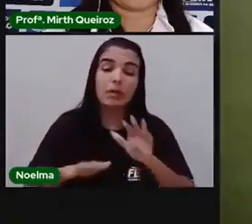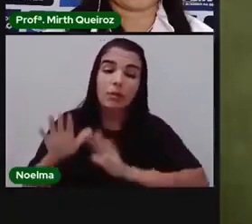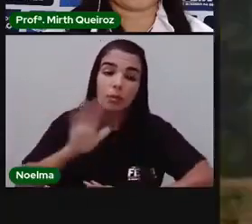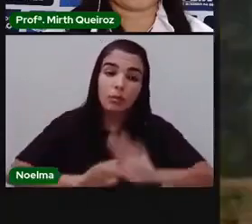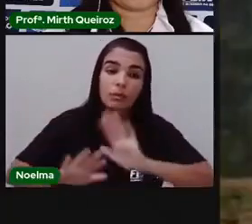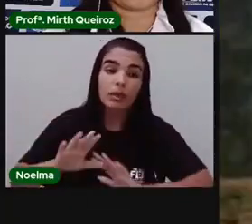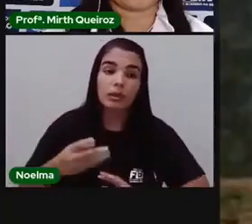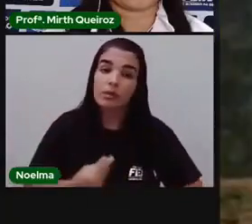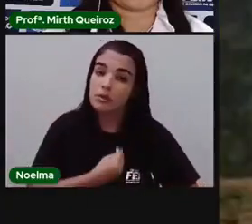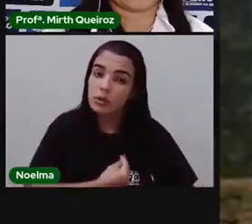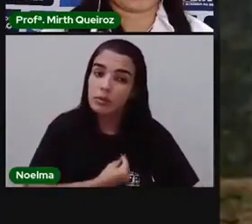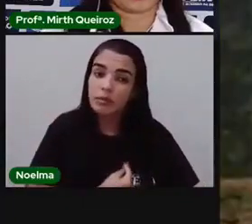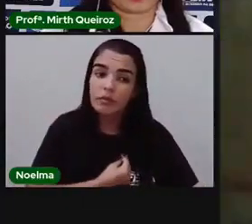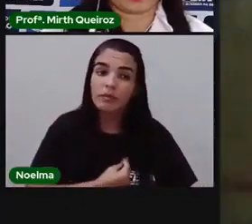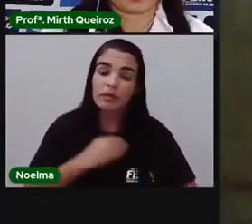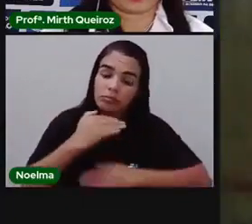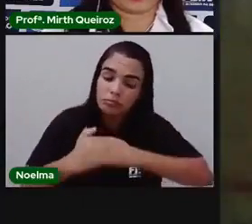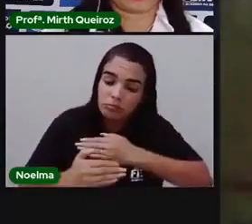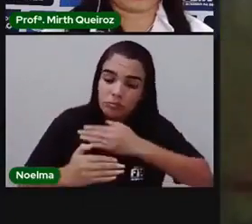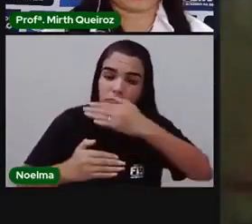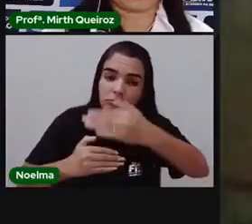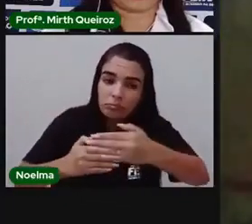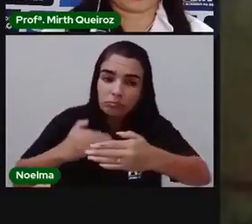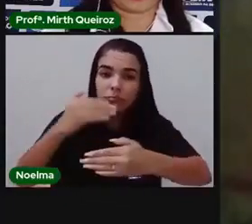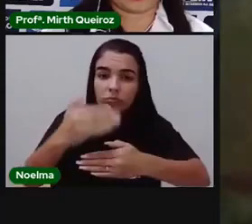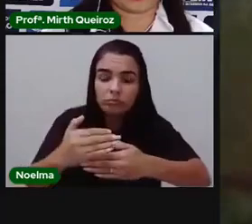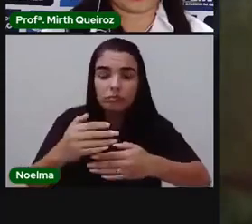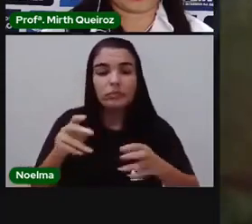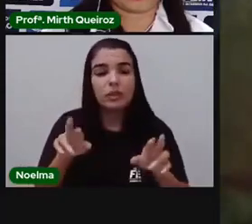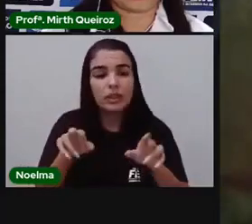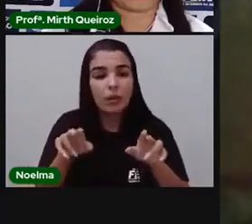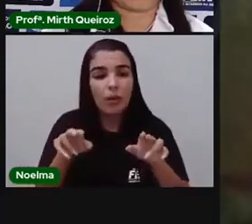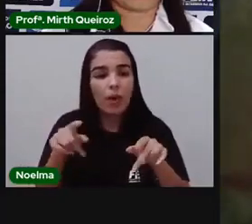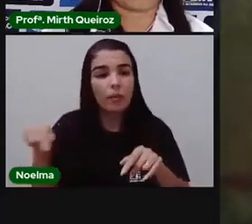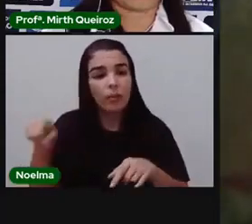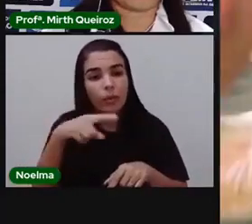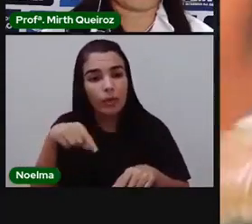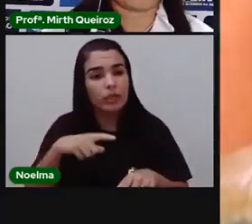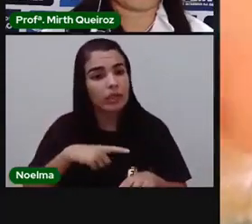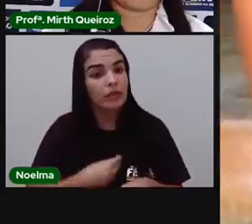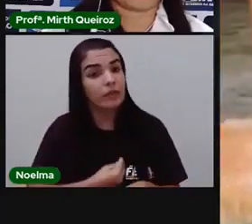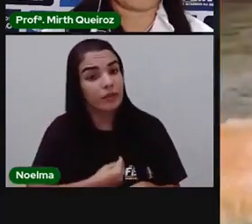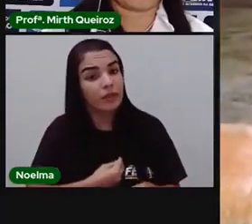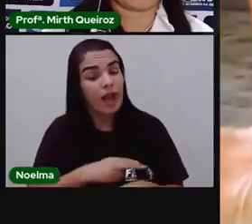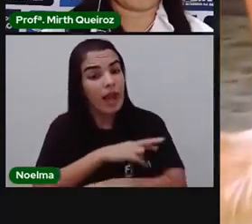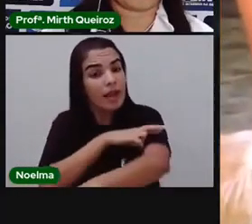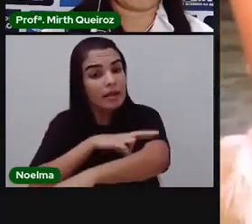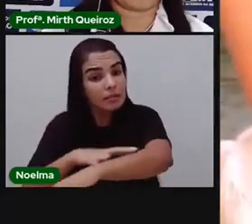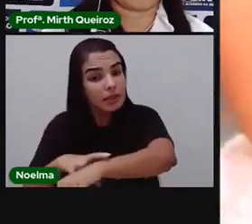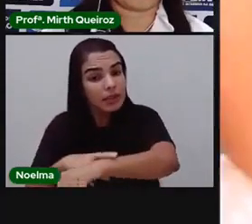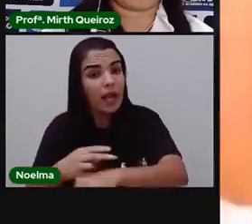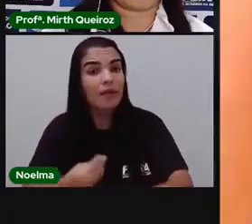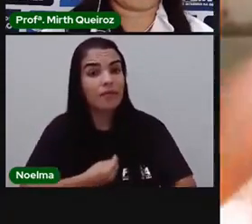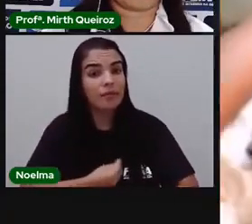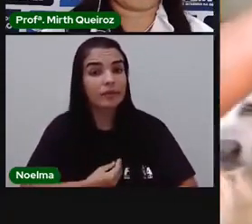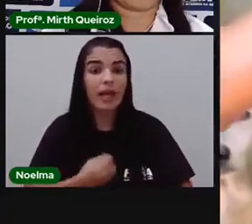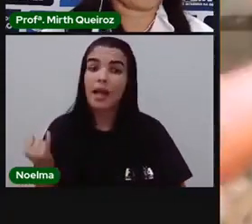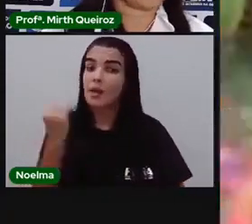sobrevivendo um dia após o outro. Assim como nós, eles estão vivos, e respeitar a vida é fundamental.